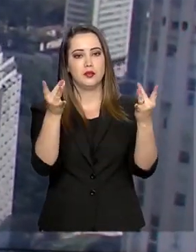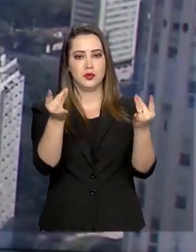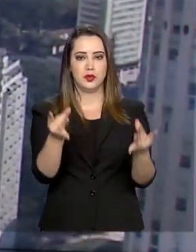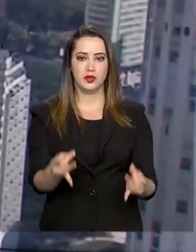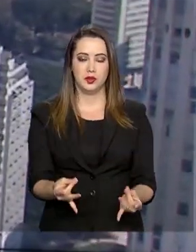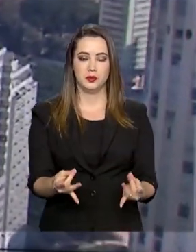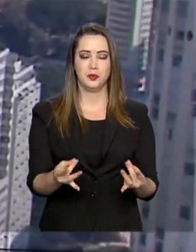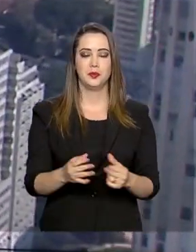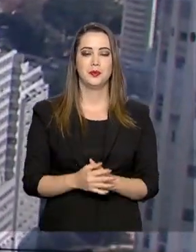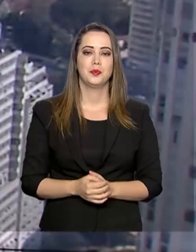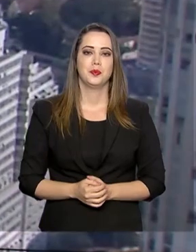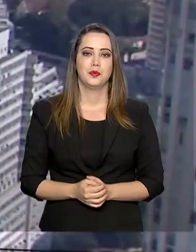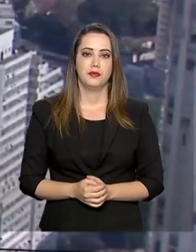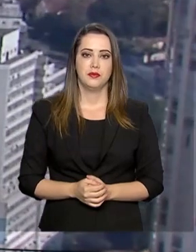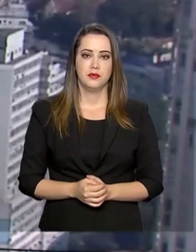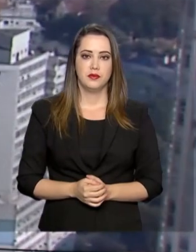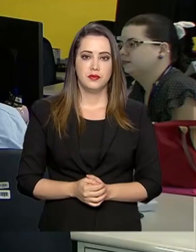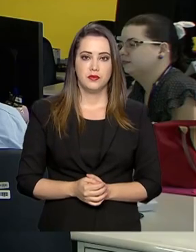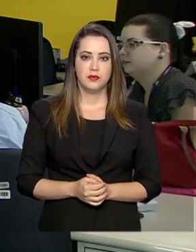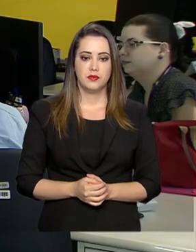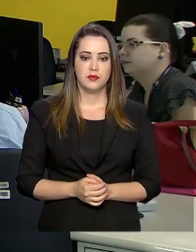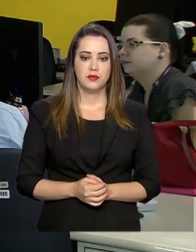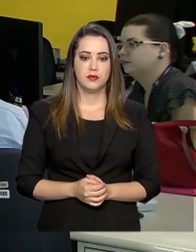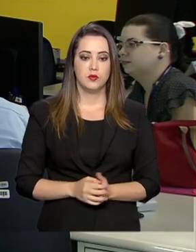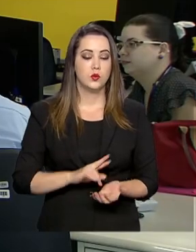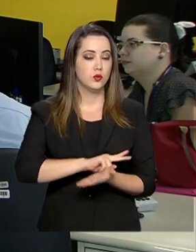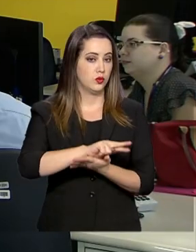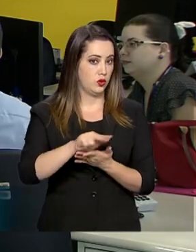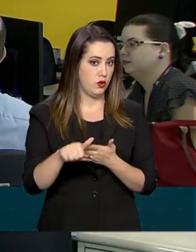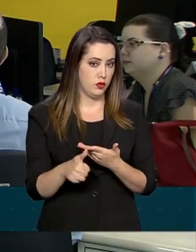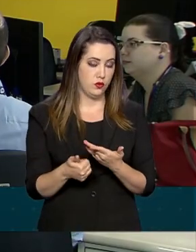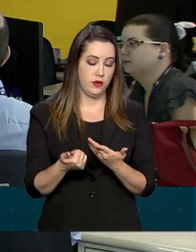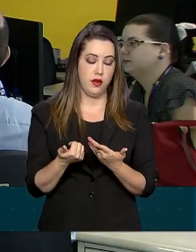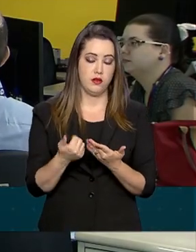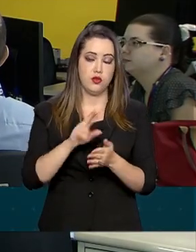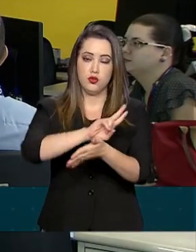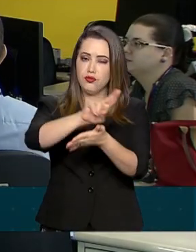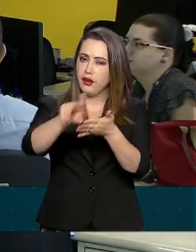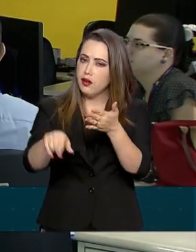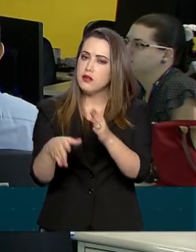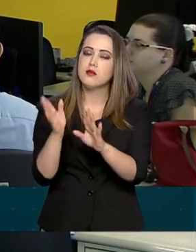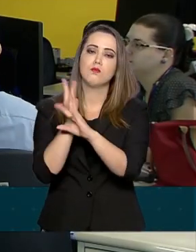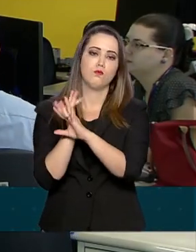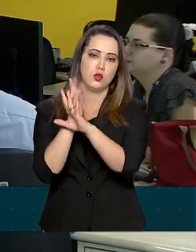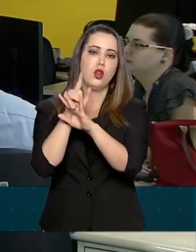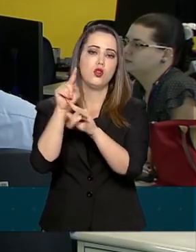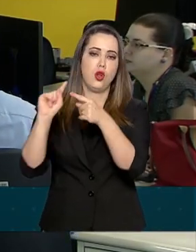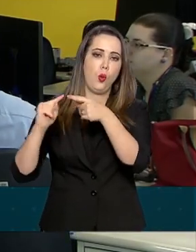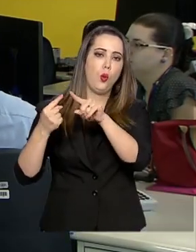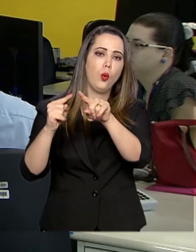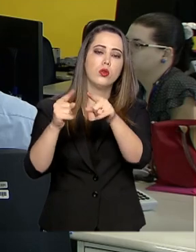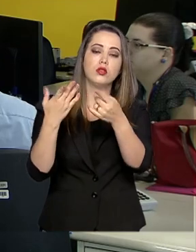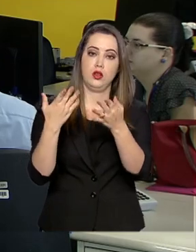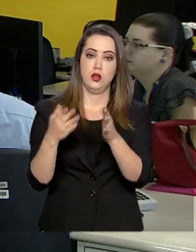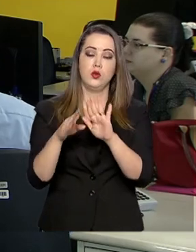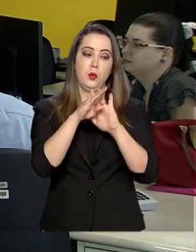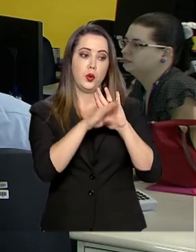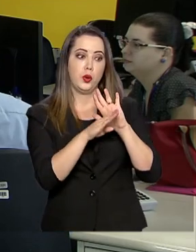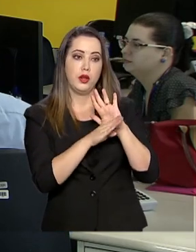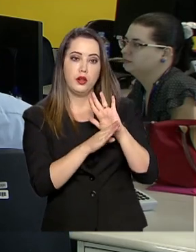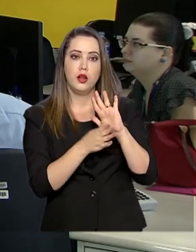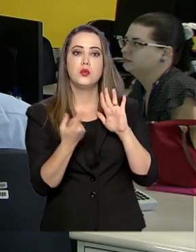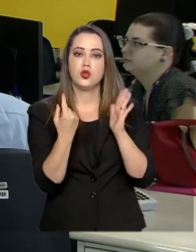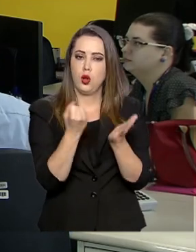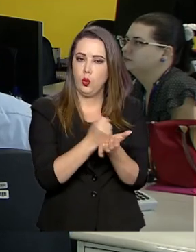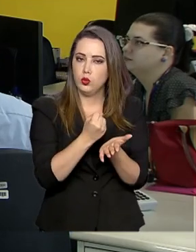repórter Tiago Pimenta. Vários municípios já aderiram ao programa do governo federal de atenção à primeira infância, o Criança